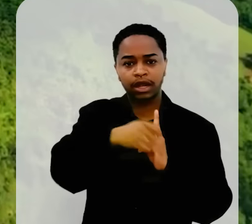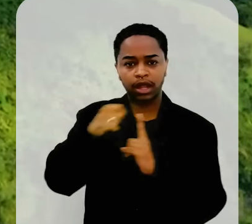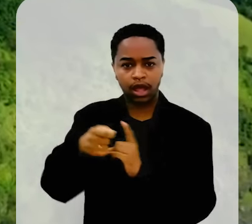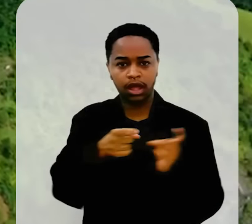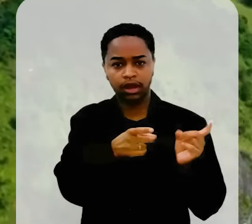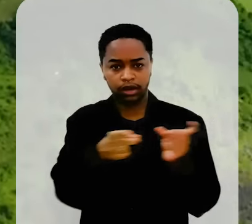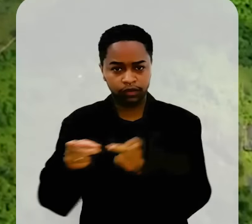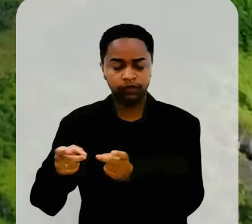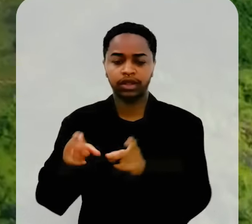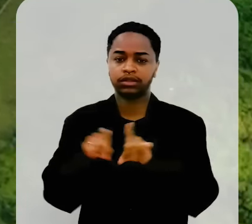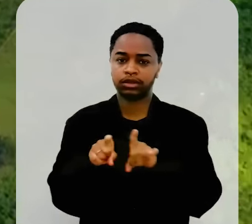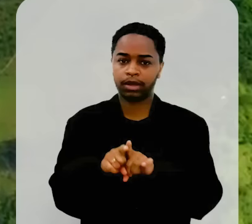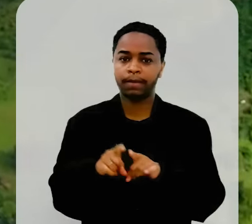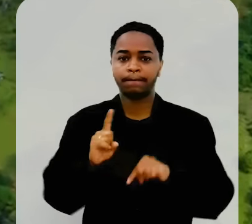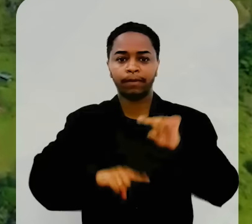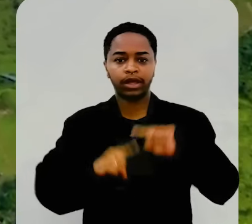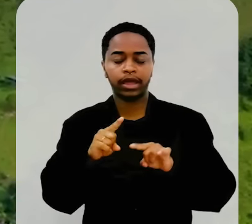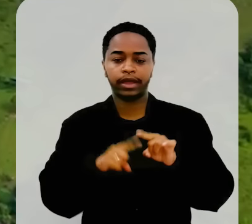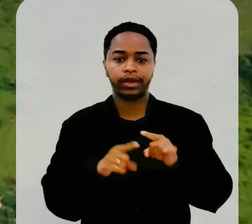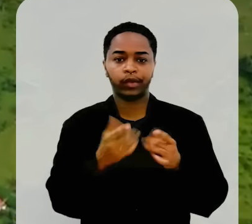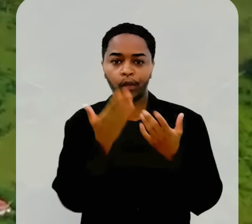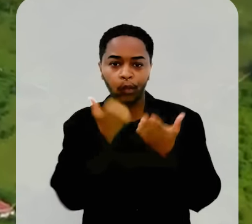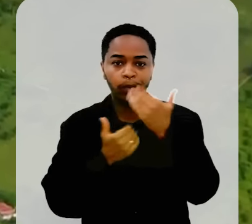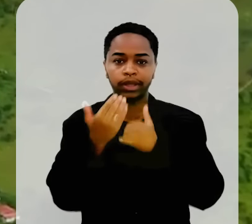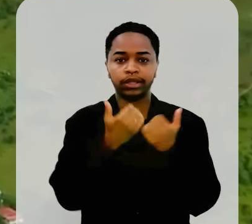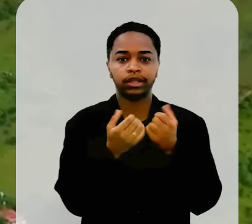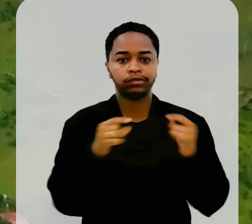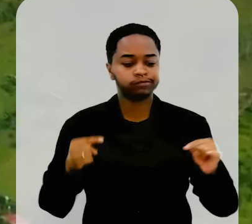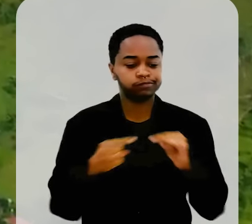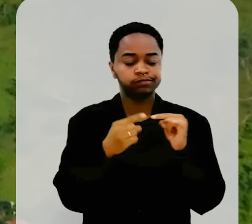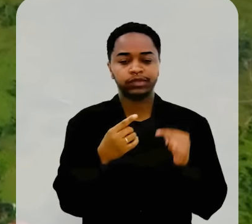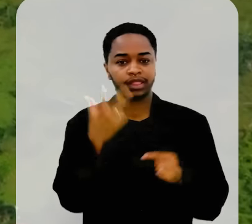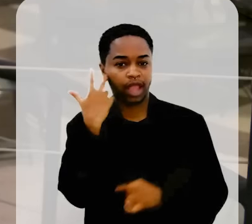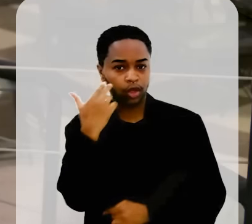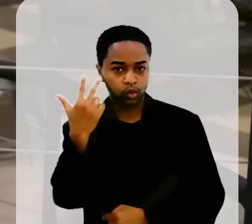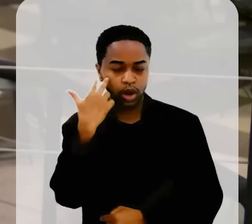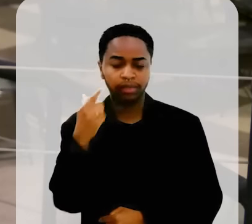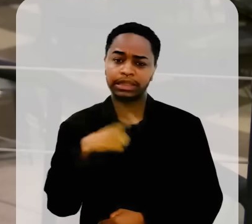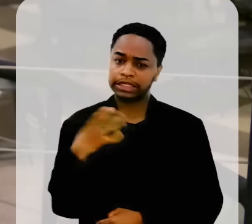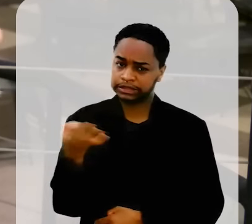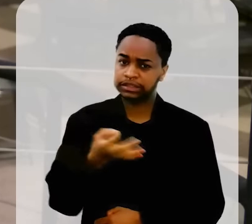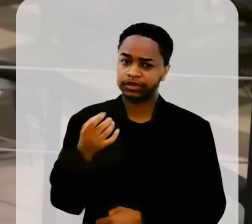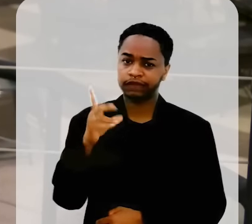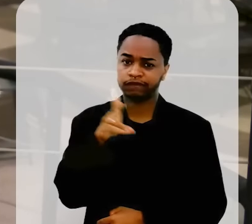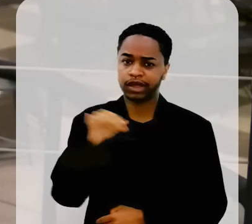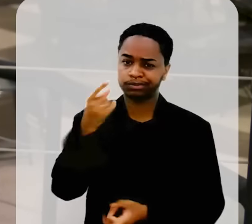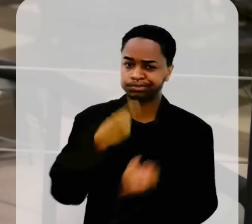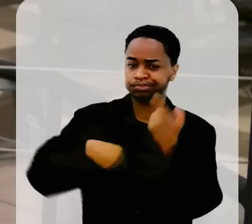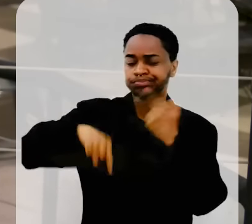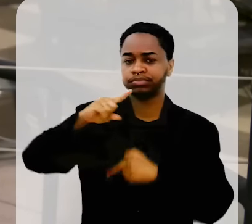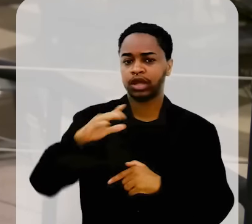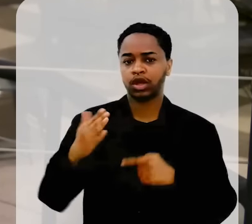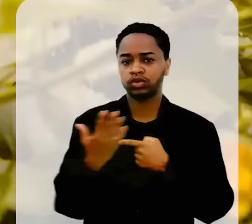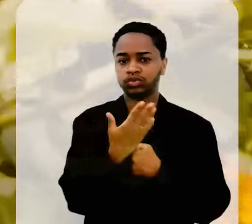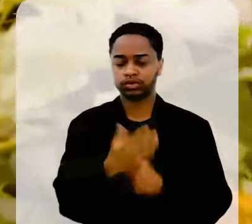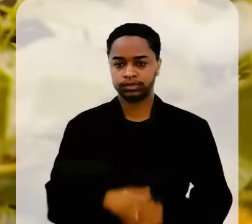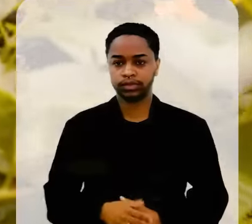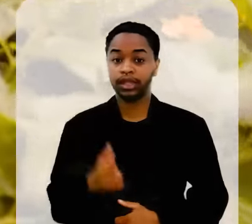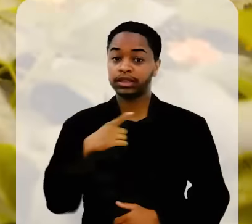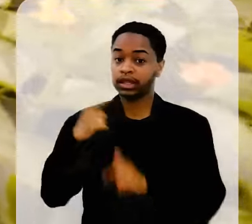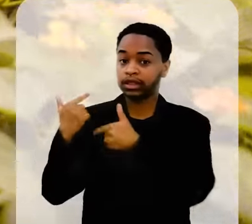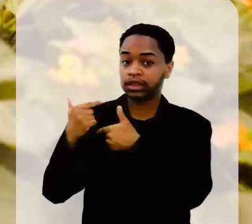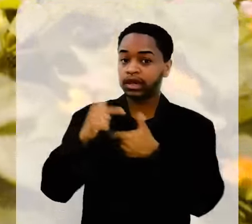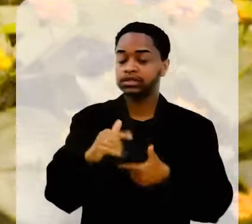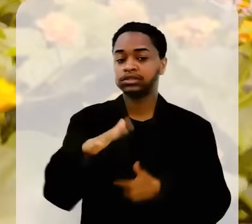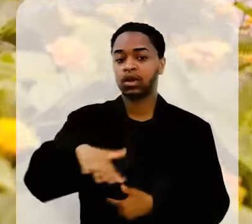passa, tem um pessoal de orgânico. Eu tenho absoluta certeza que isso aí vai ser um sucesso para a gente. Bom